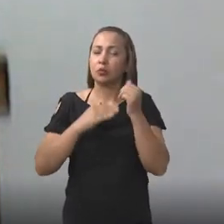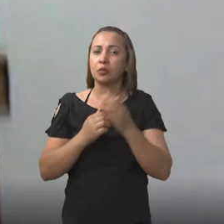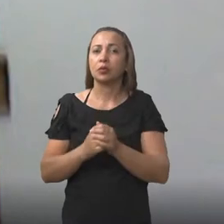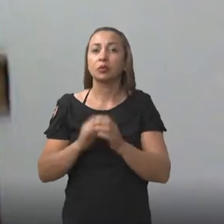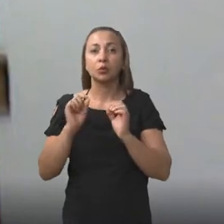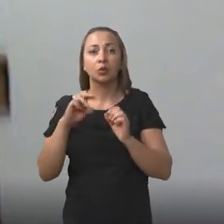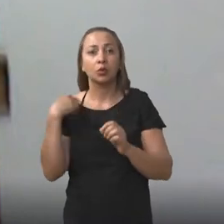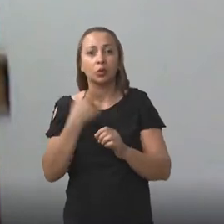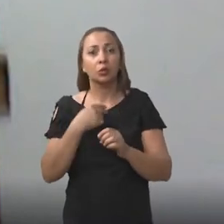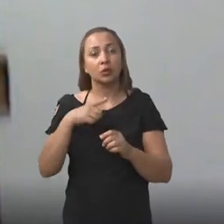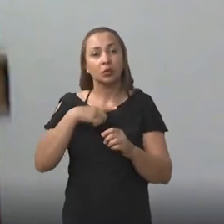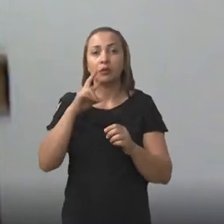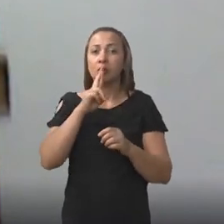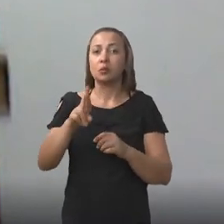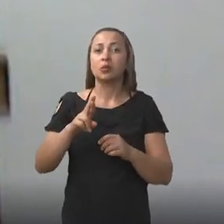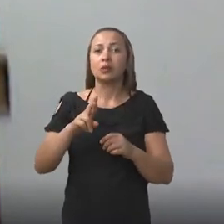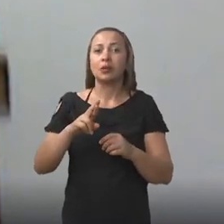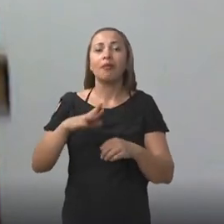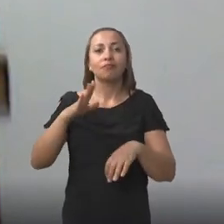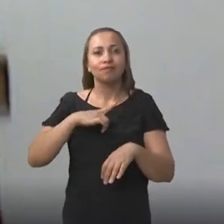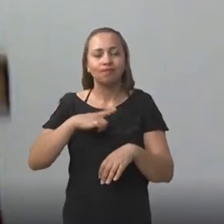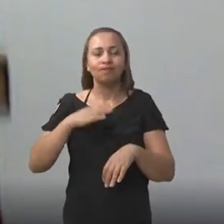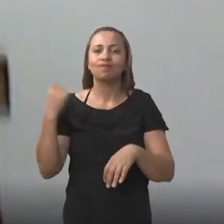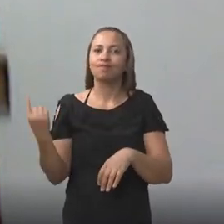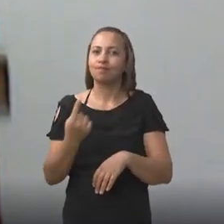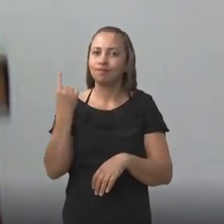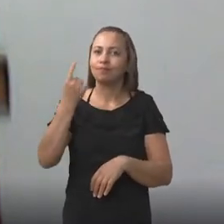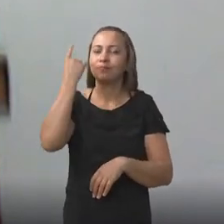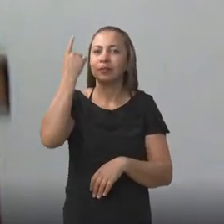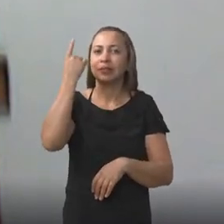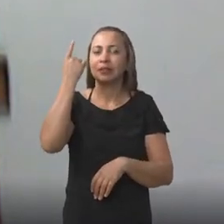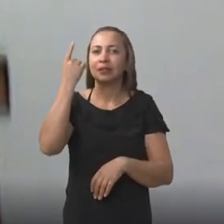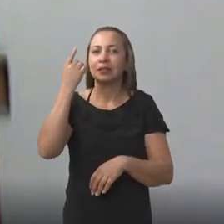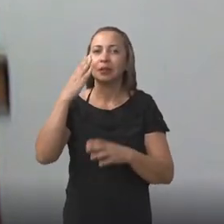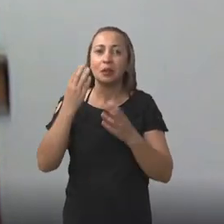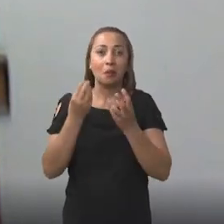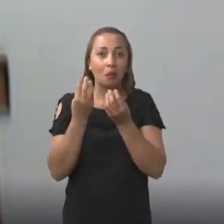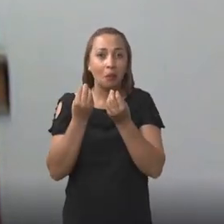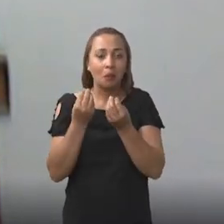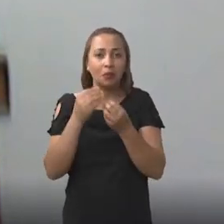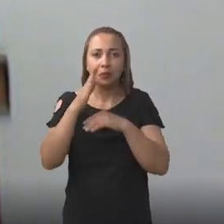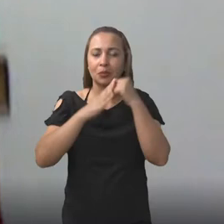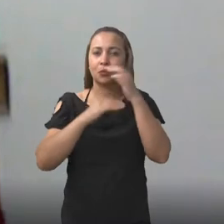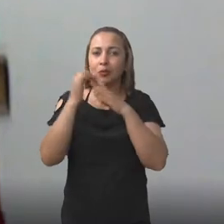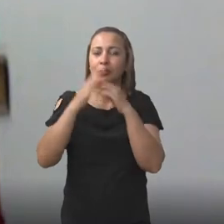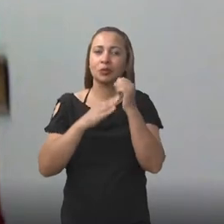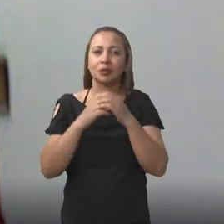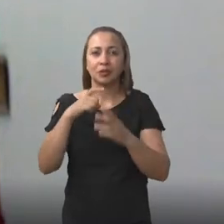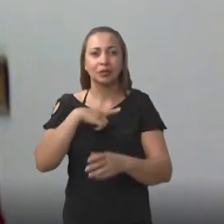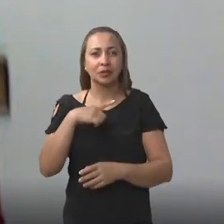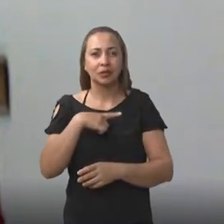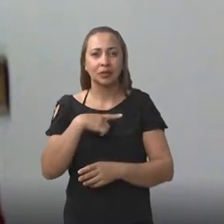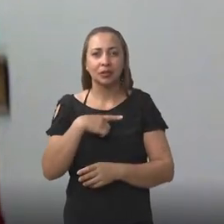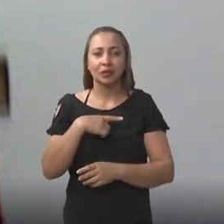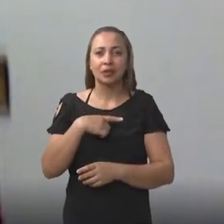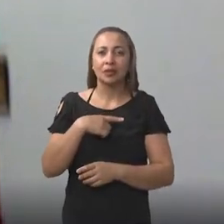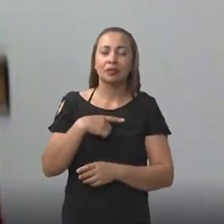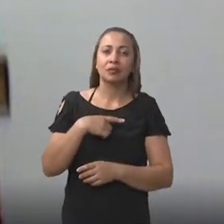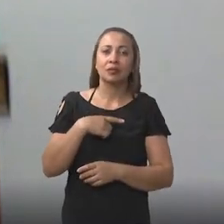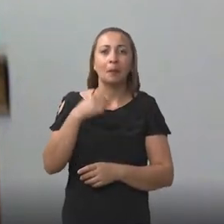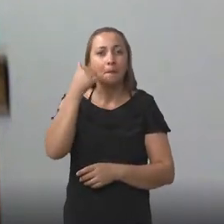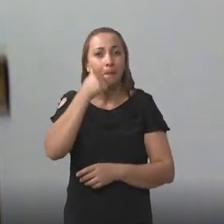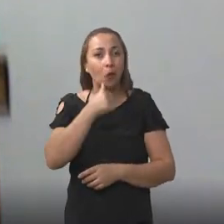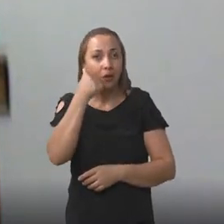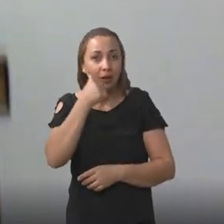o que a gente concluiu foi que a prevalência foi elevada, a maioria trabalhadores, a maioria que teve a